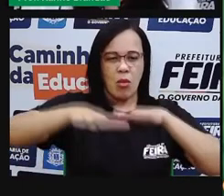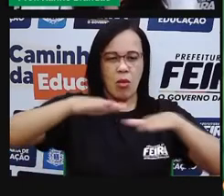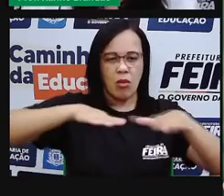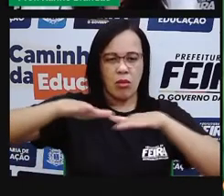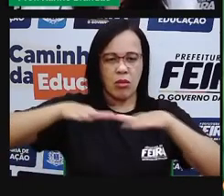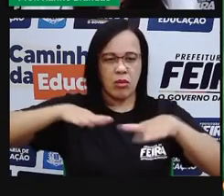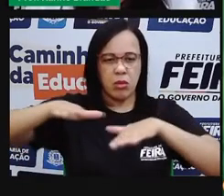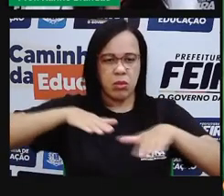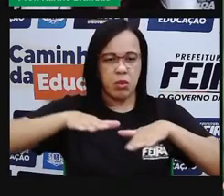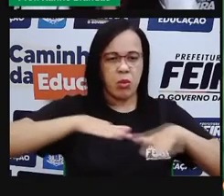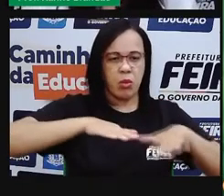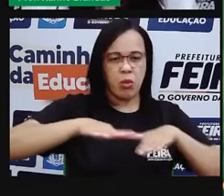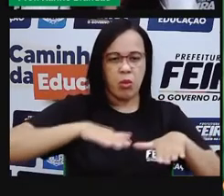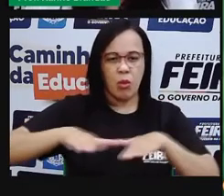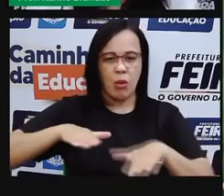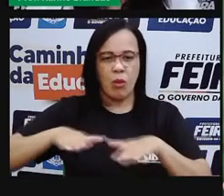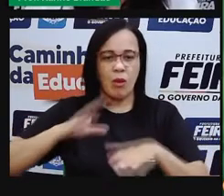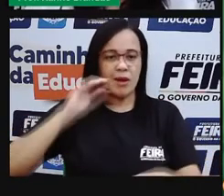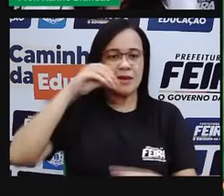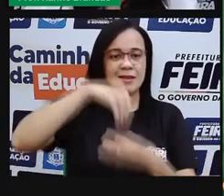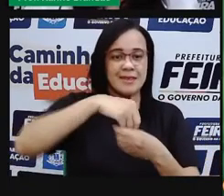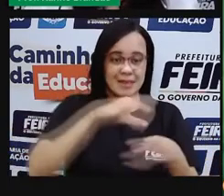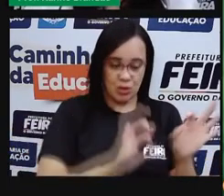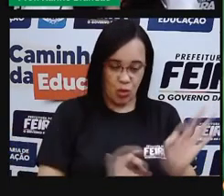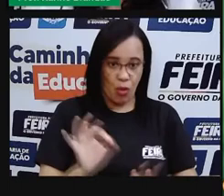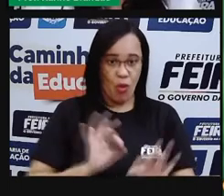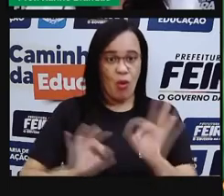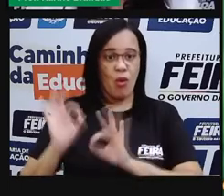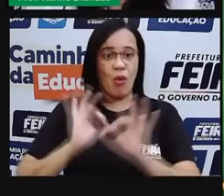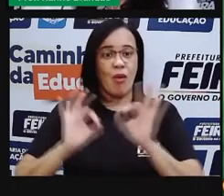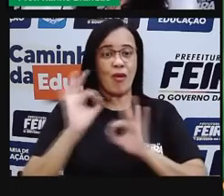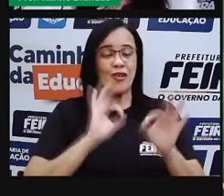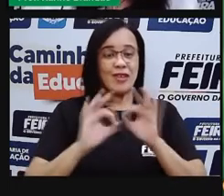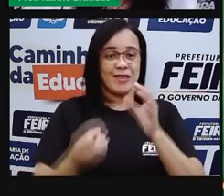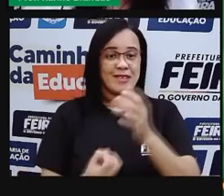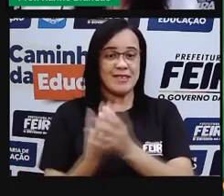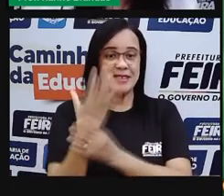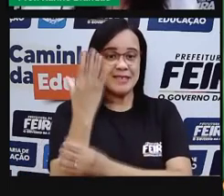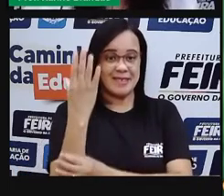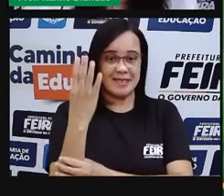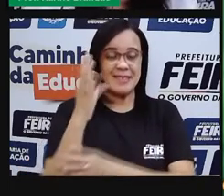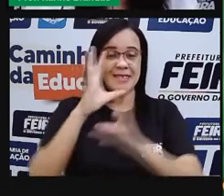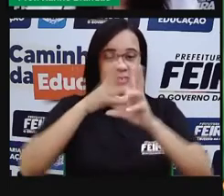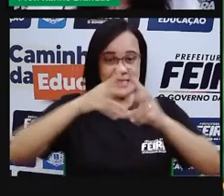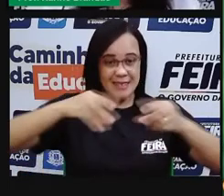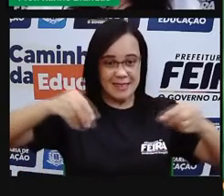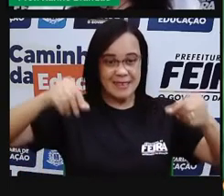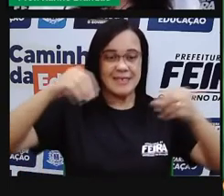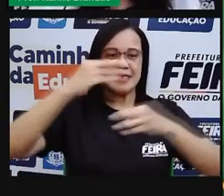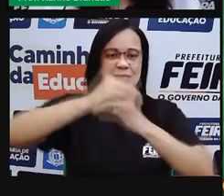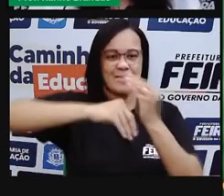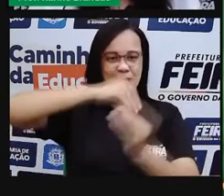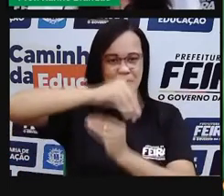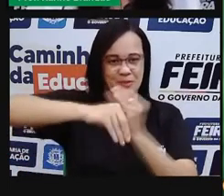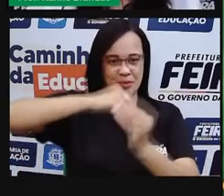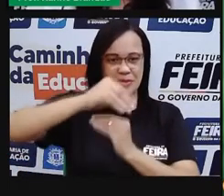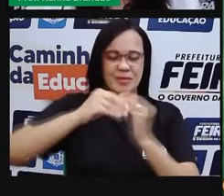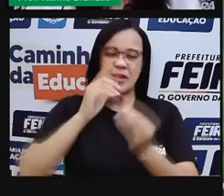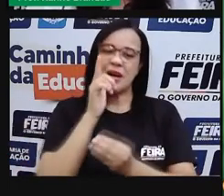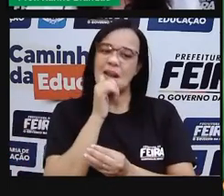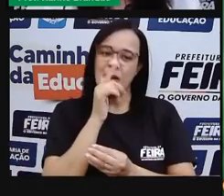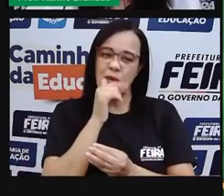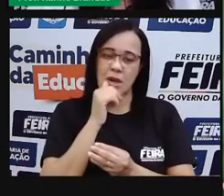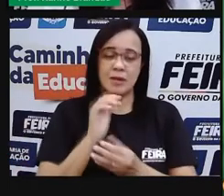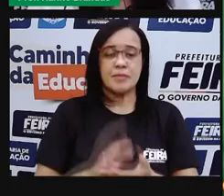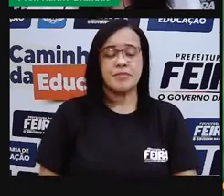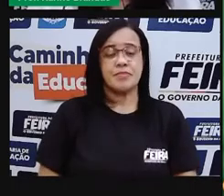vão se movimentando e vão se organizando para formar o que nós chamamos de substância água. E as